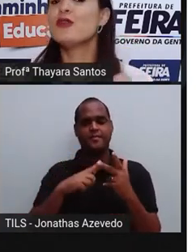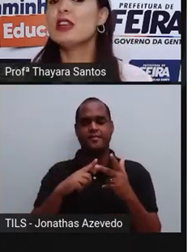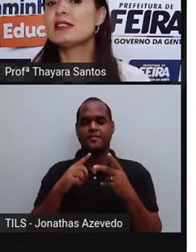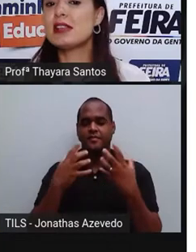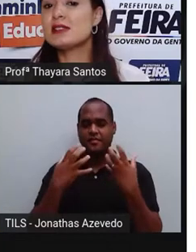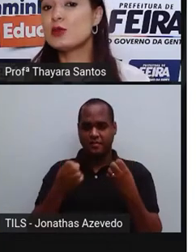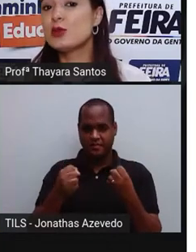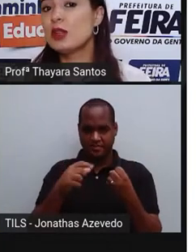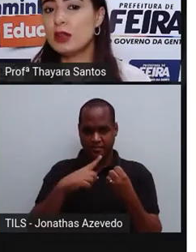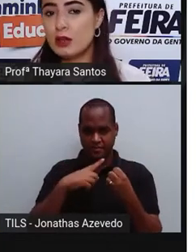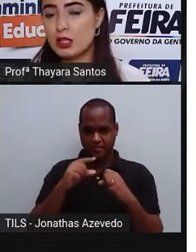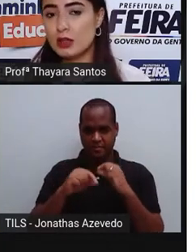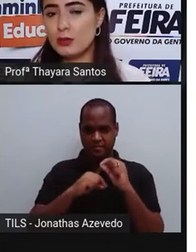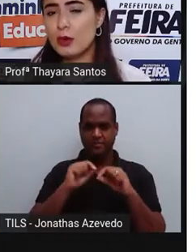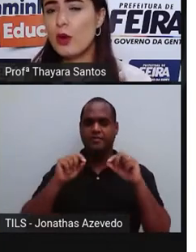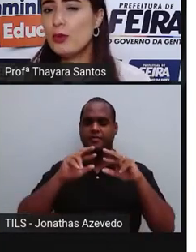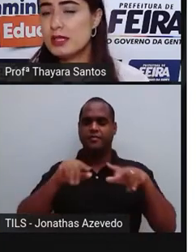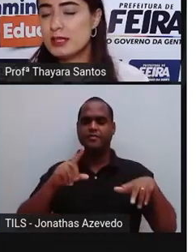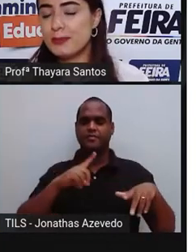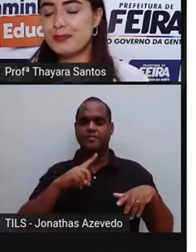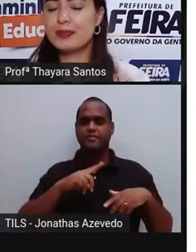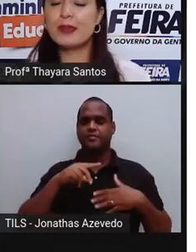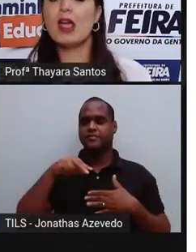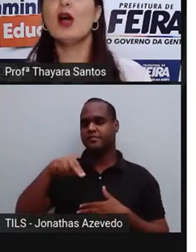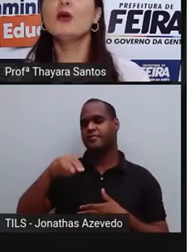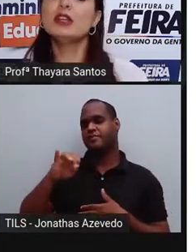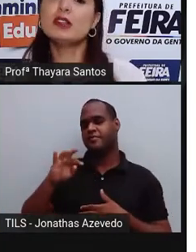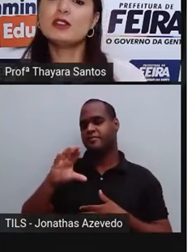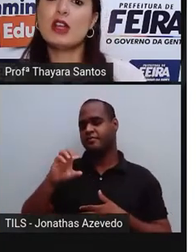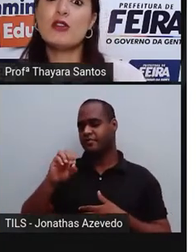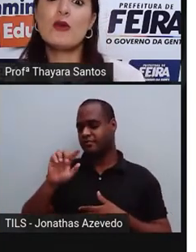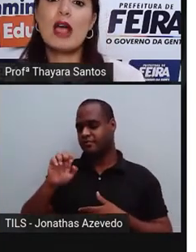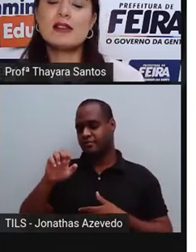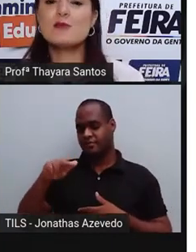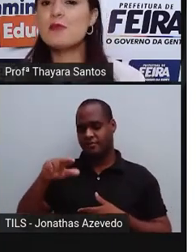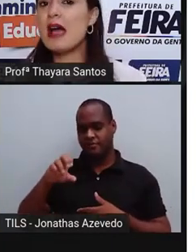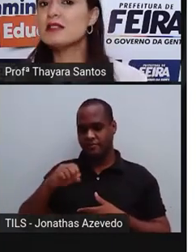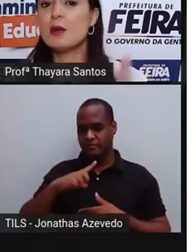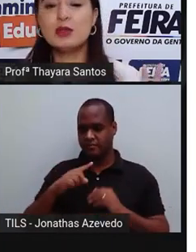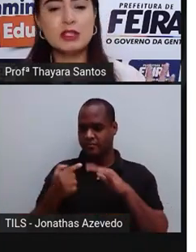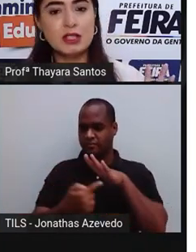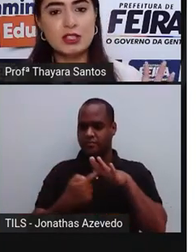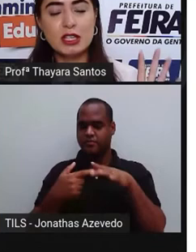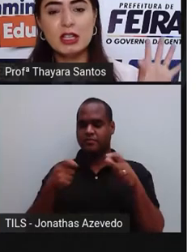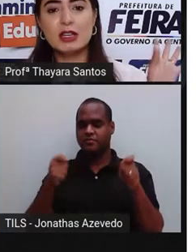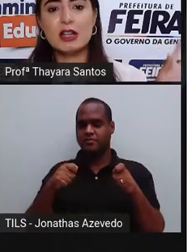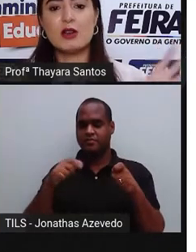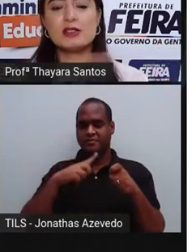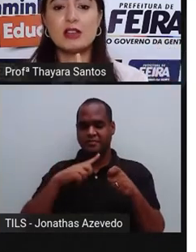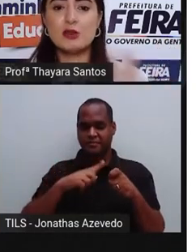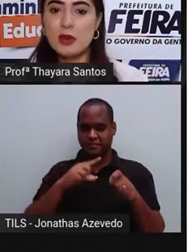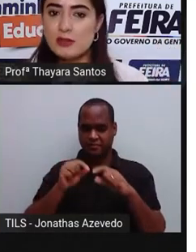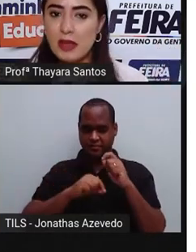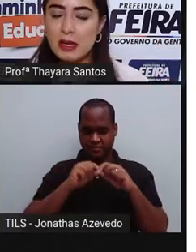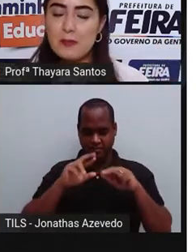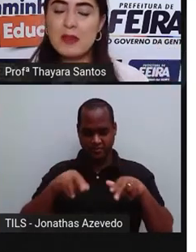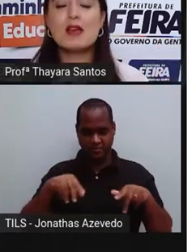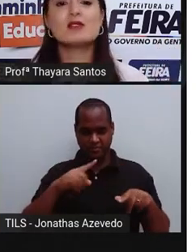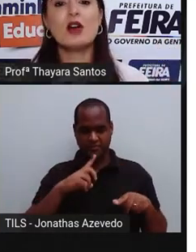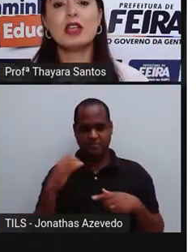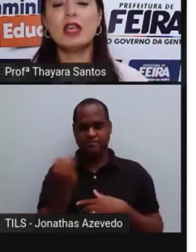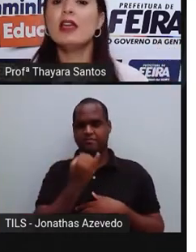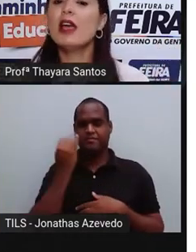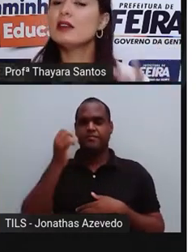na verdade, de fixação do nitrogênio. Como assim? O nitrogênio é o gás mais abundante na nossa atmosfera.